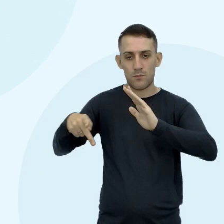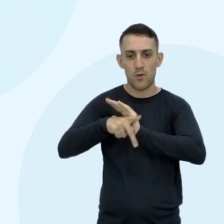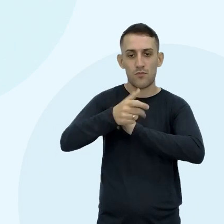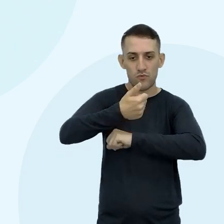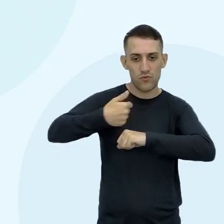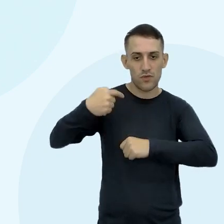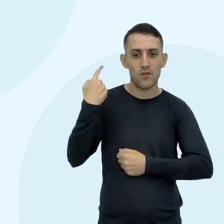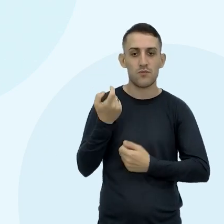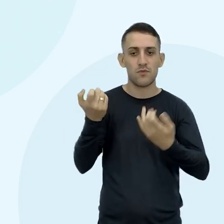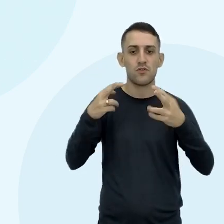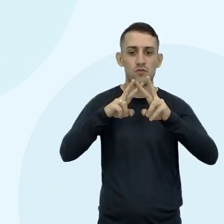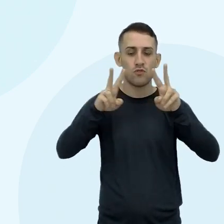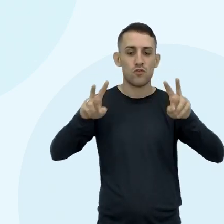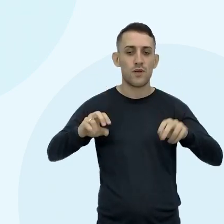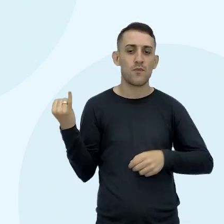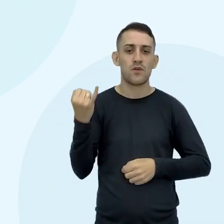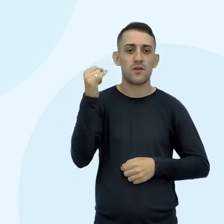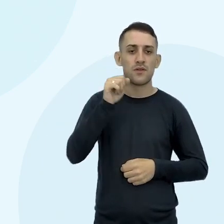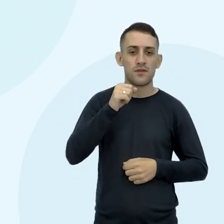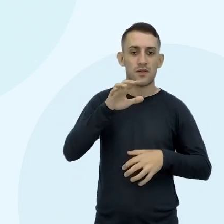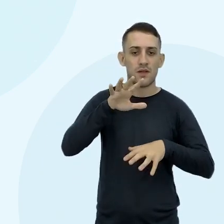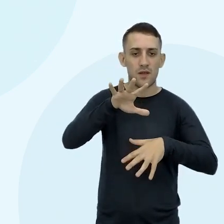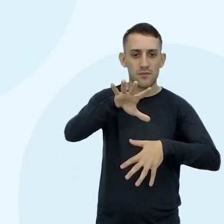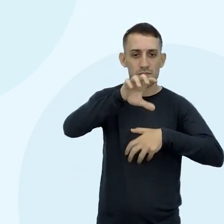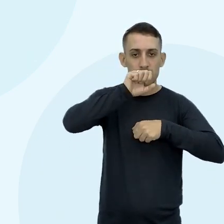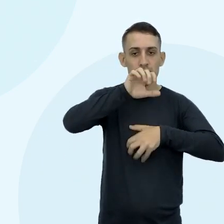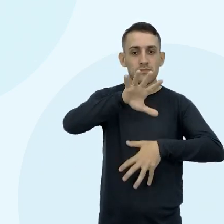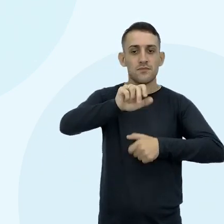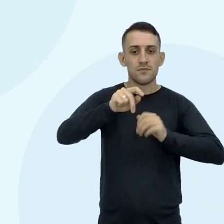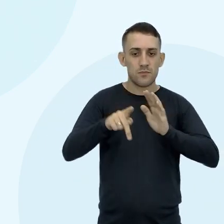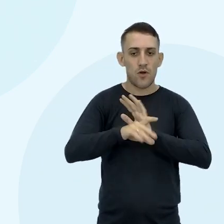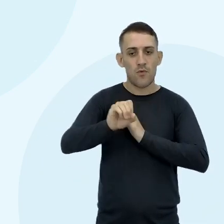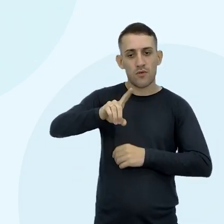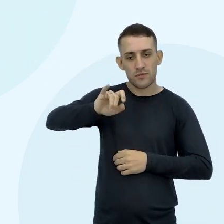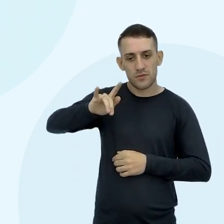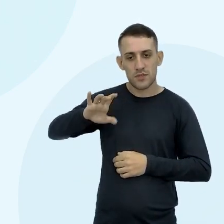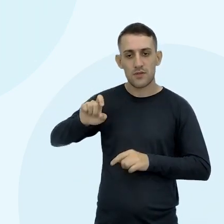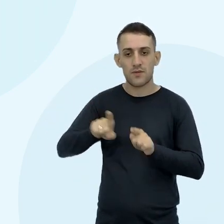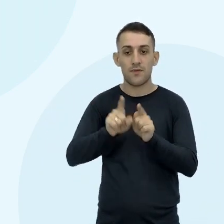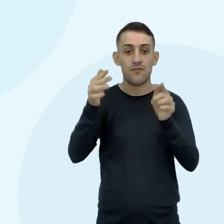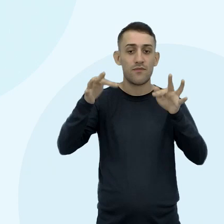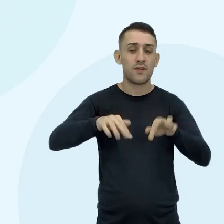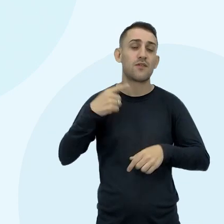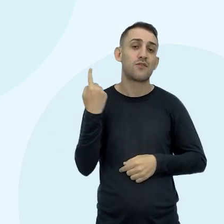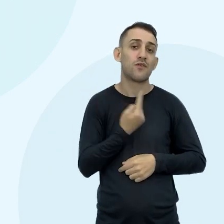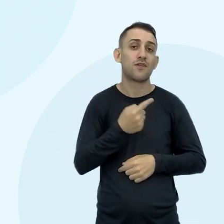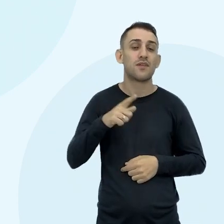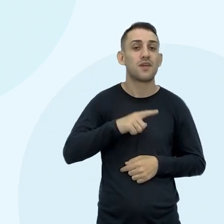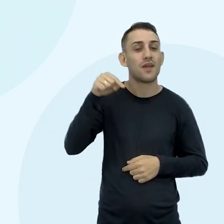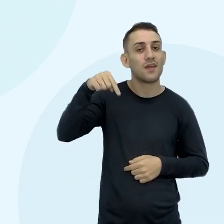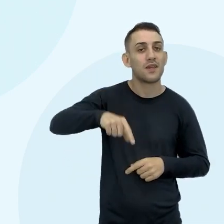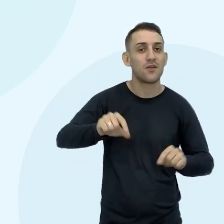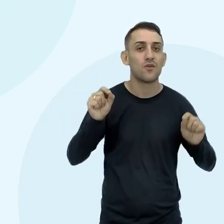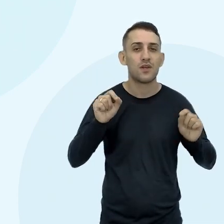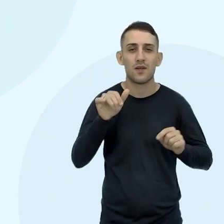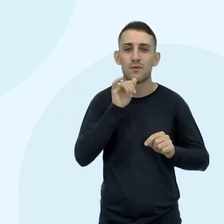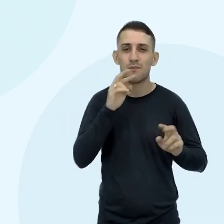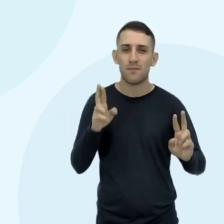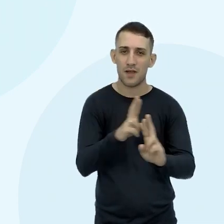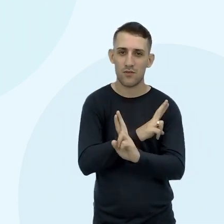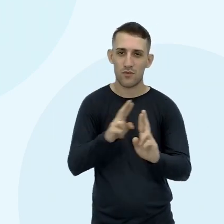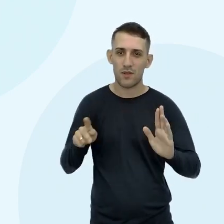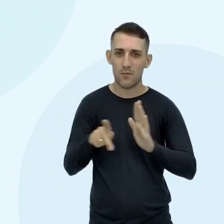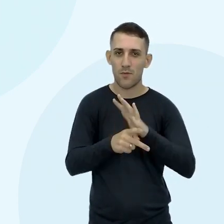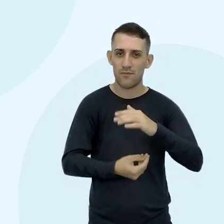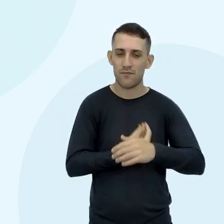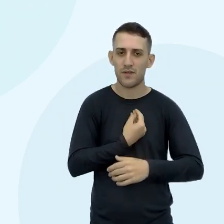importância Tanto da respiração Da questão do oxigênio E por fim Trouxe aí Para relacionar Com a